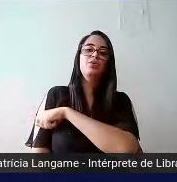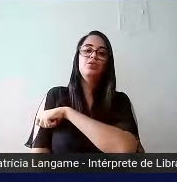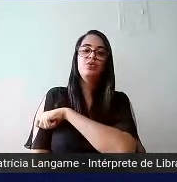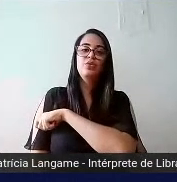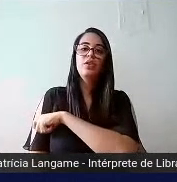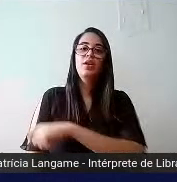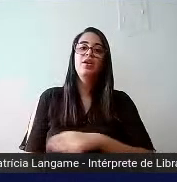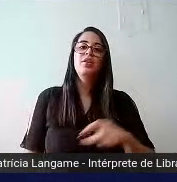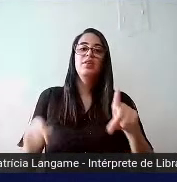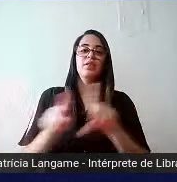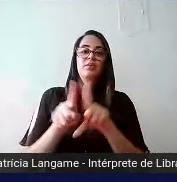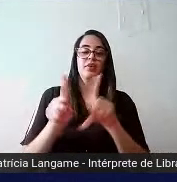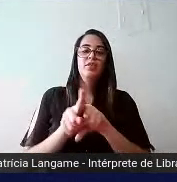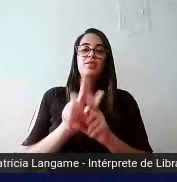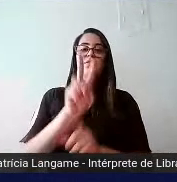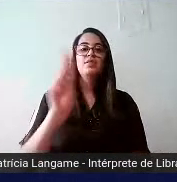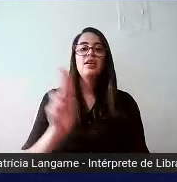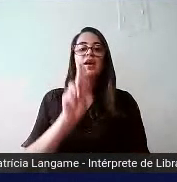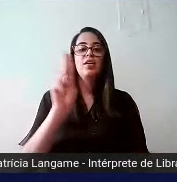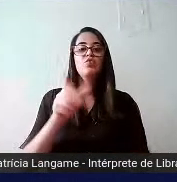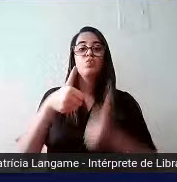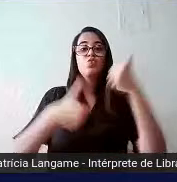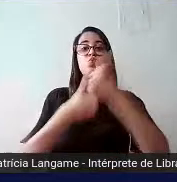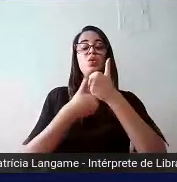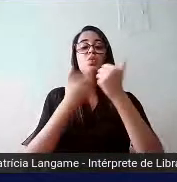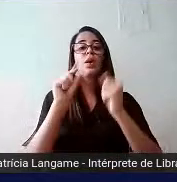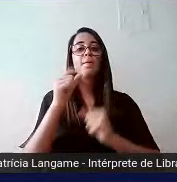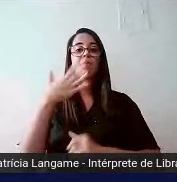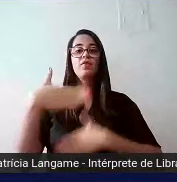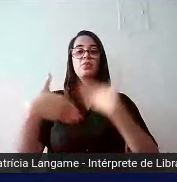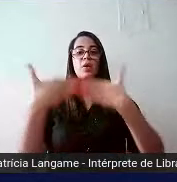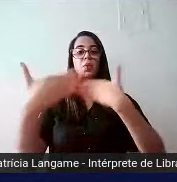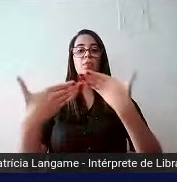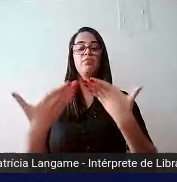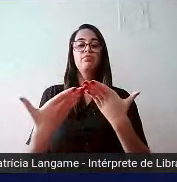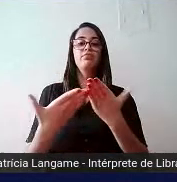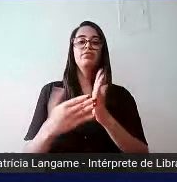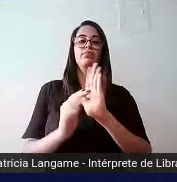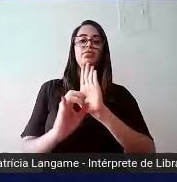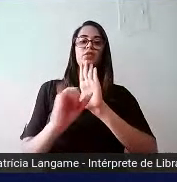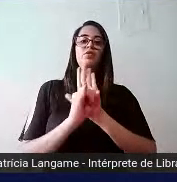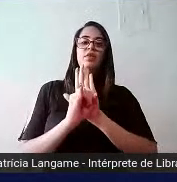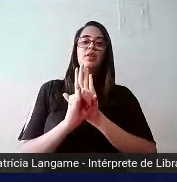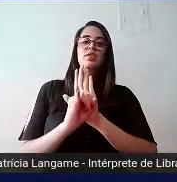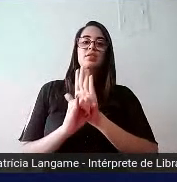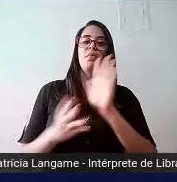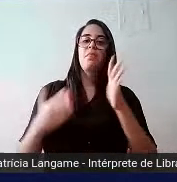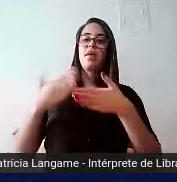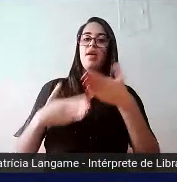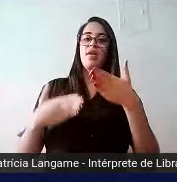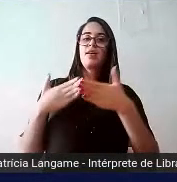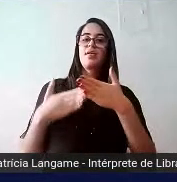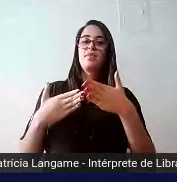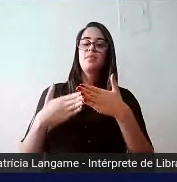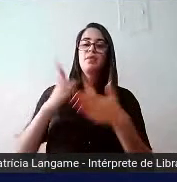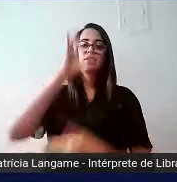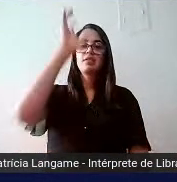então utilizados, são substituídos por procedimentos de identificação e remoção de barreiras para aprendizagem.